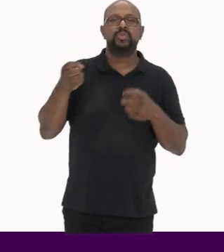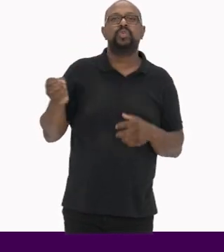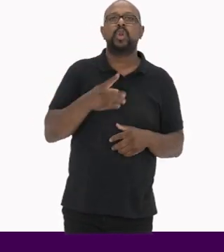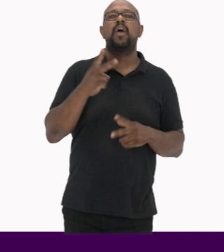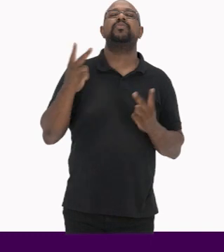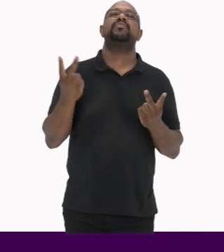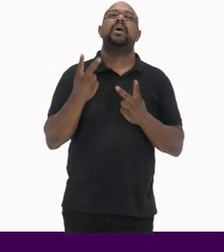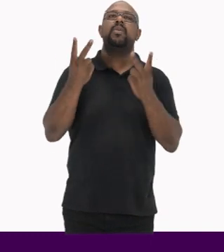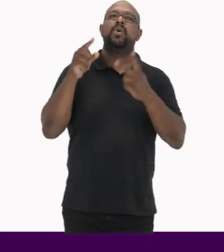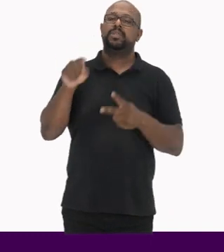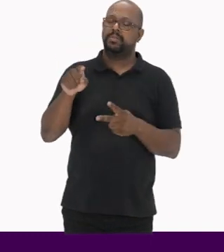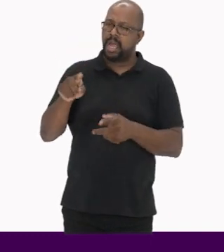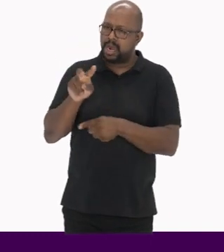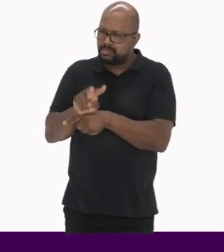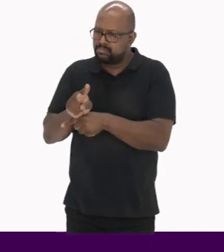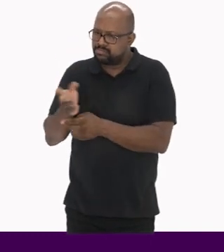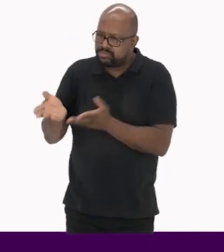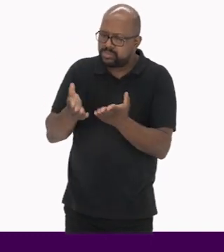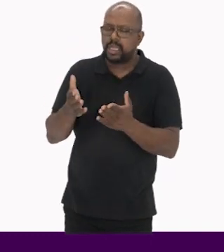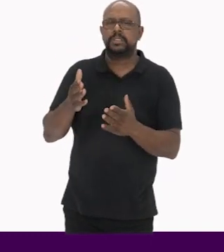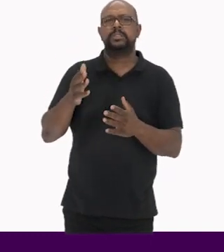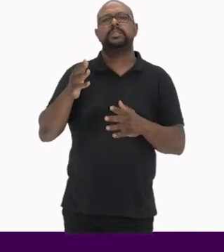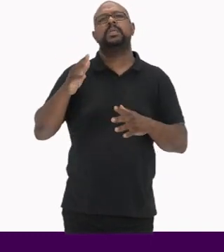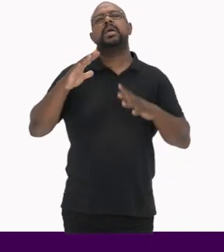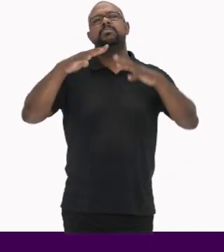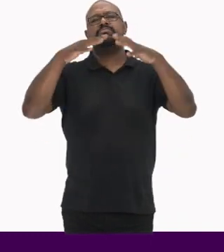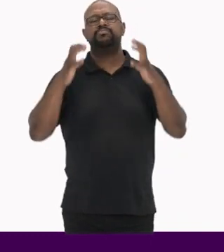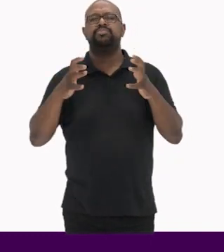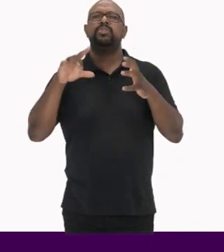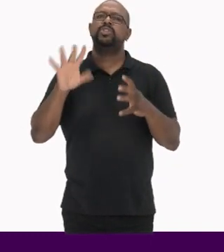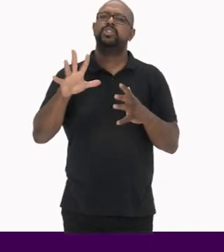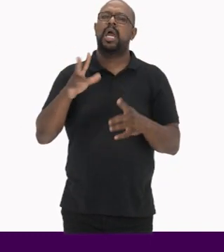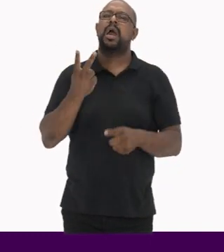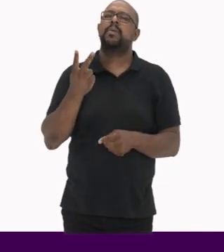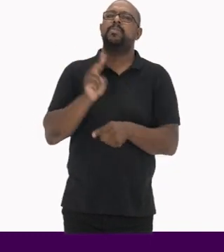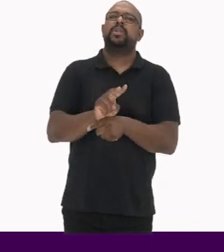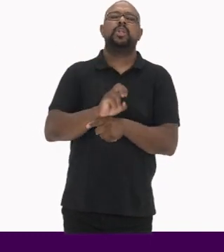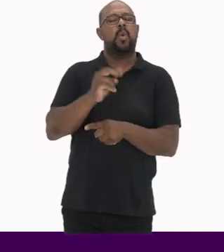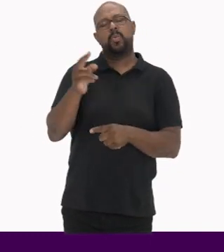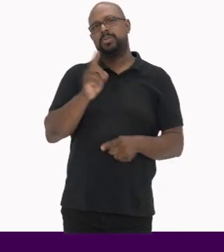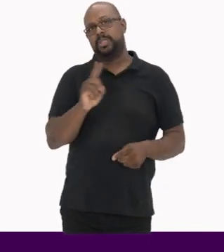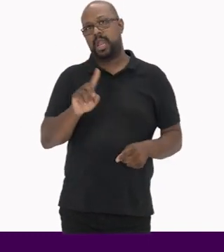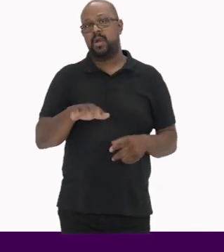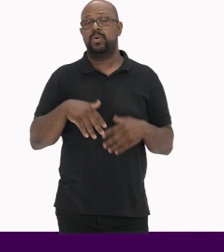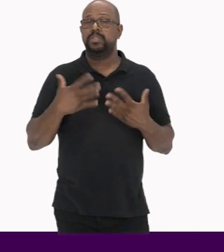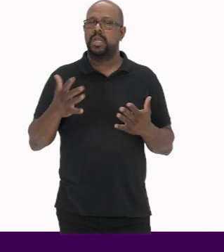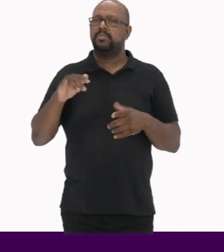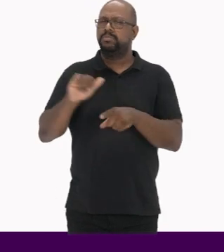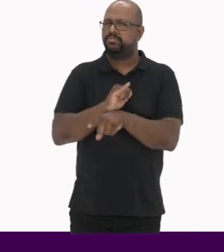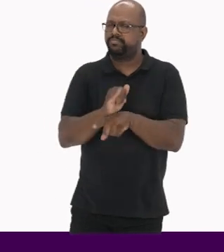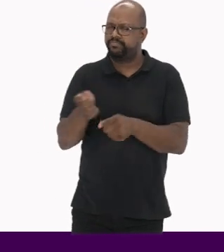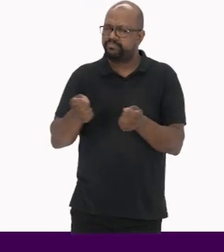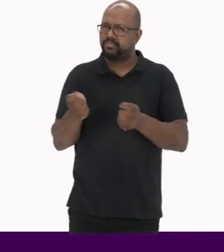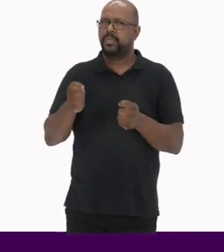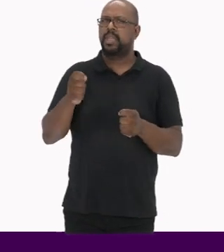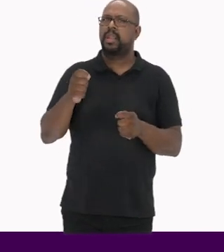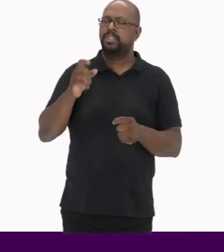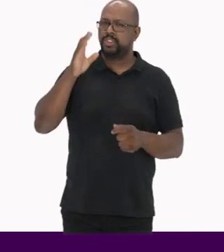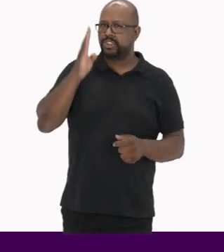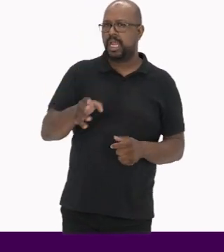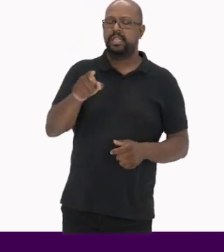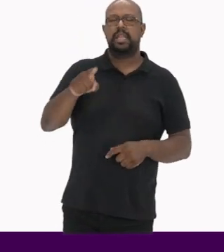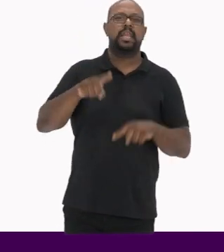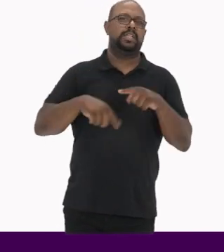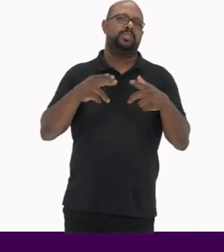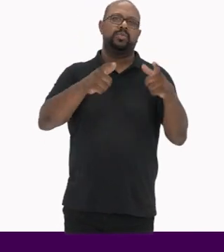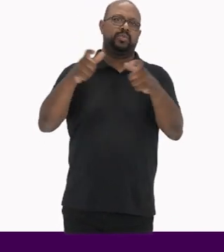valores para a preservação Sejam de bens tombados ou não E para o aperfeiçoamento da gestão direta daqueles